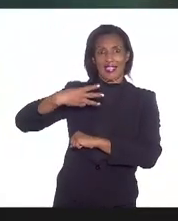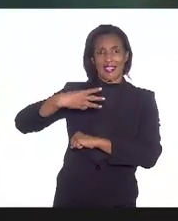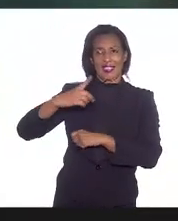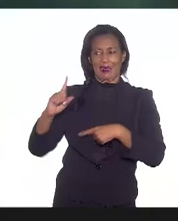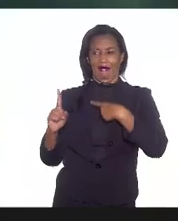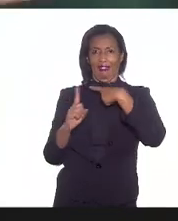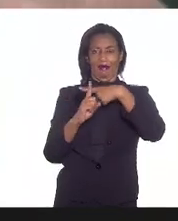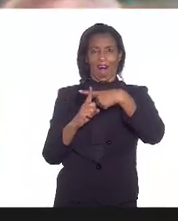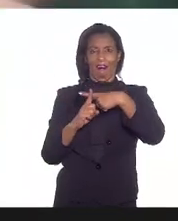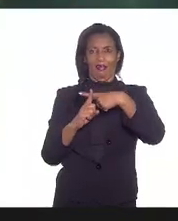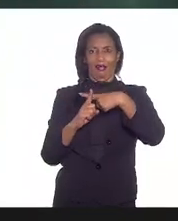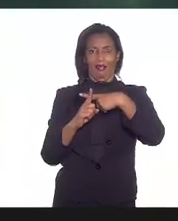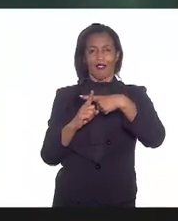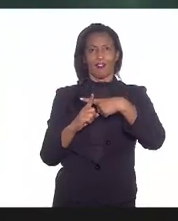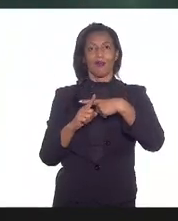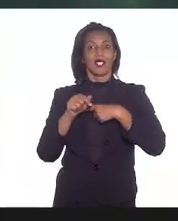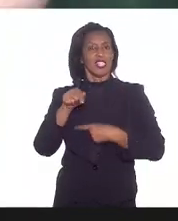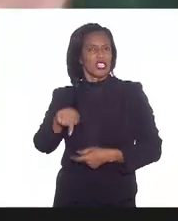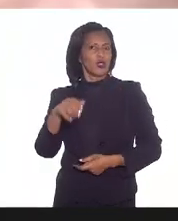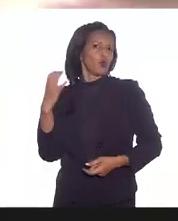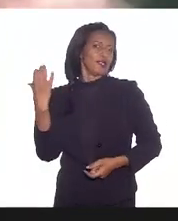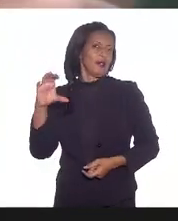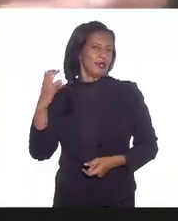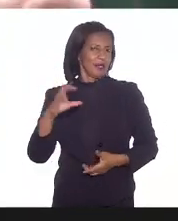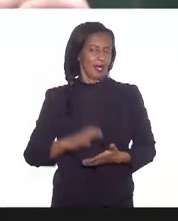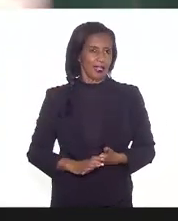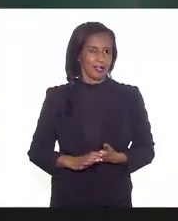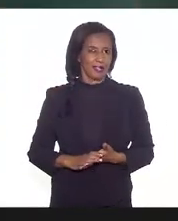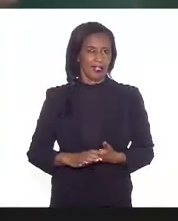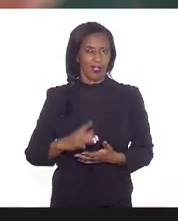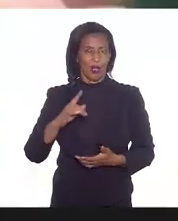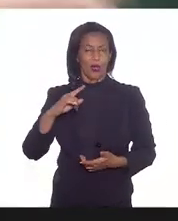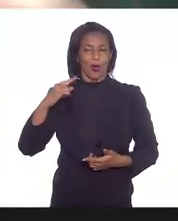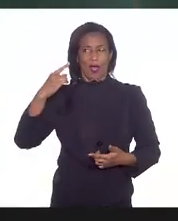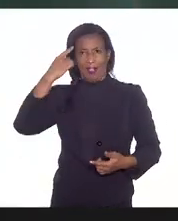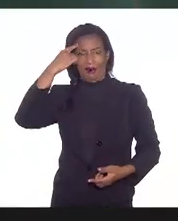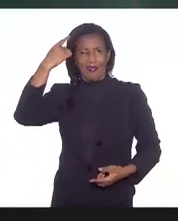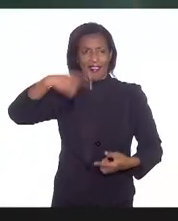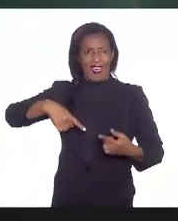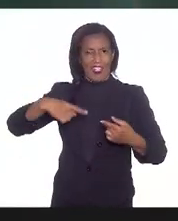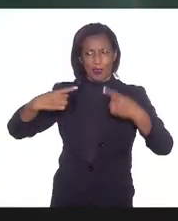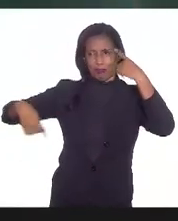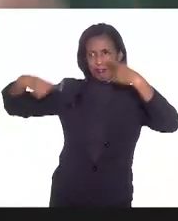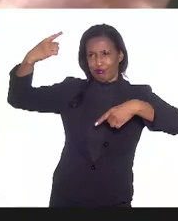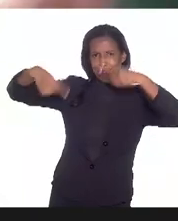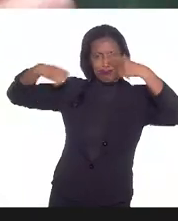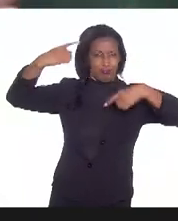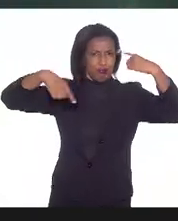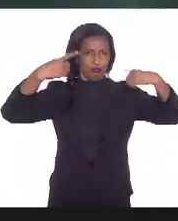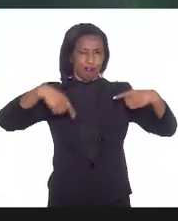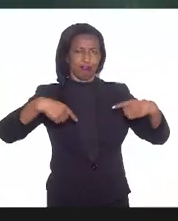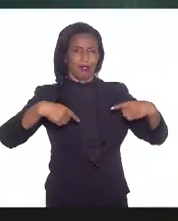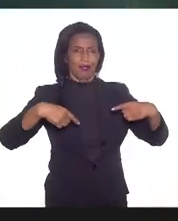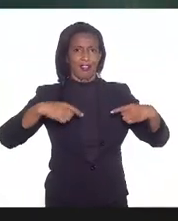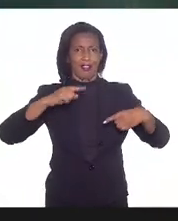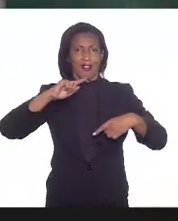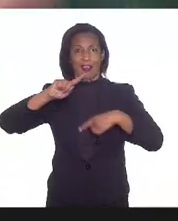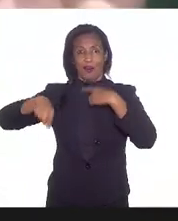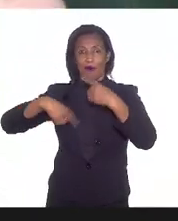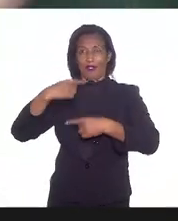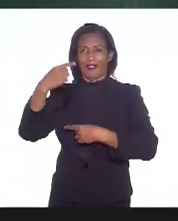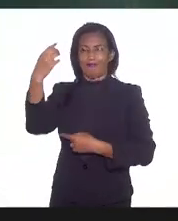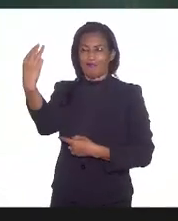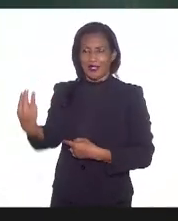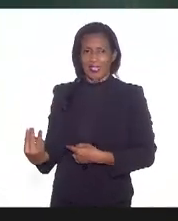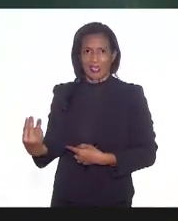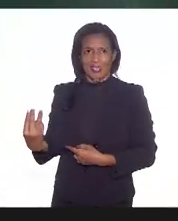sentido diferente isso é ciência o confronto de ideias o confronto de ideias geralmente leva uma terceira percepção